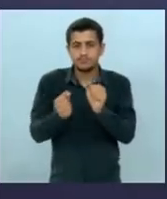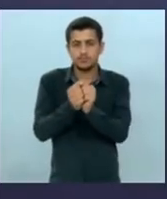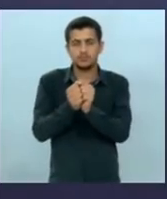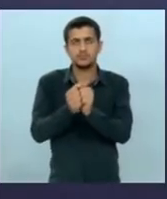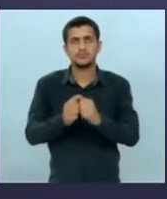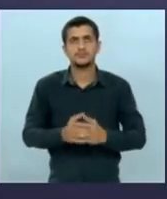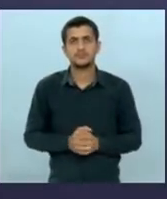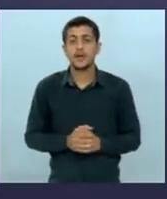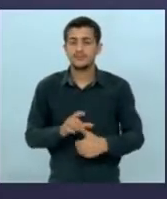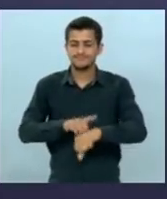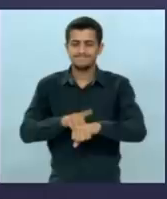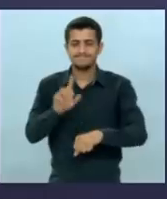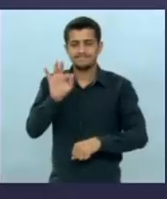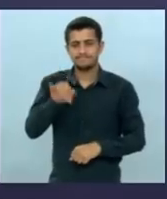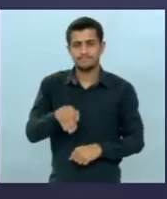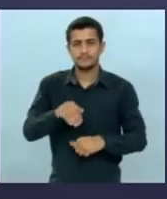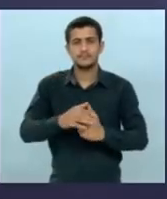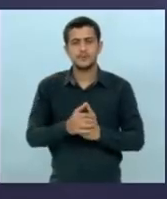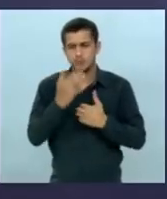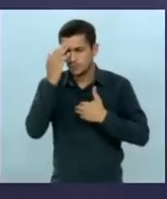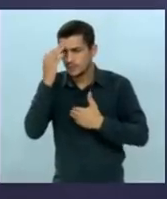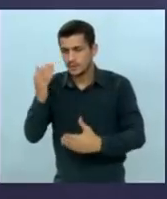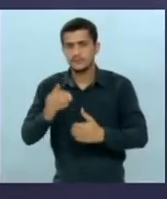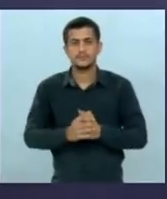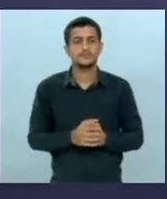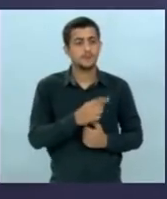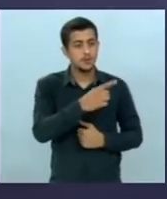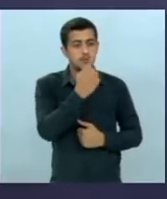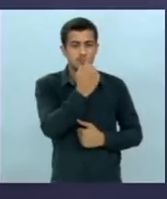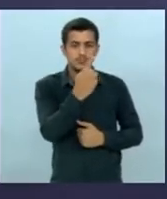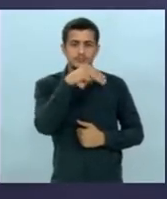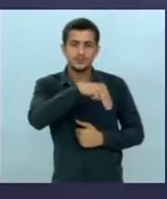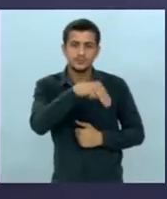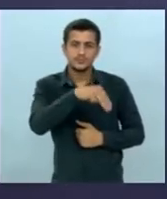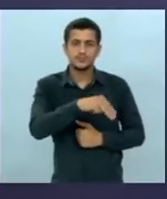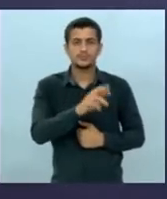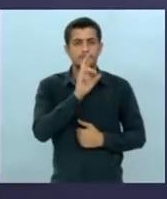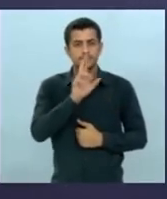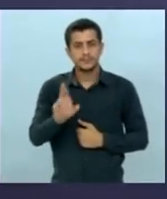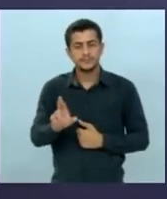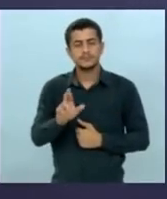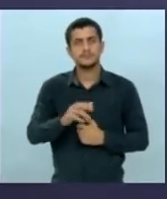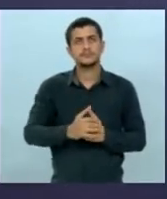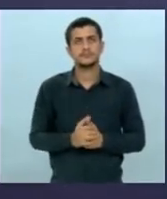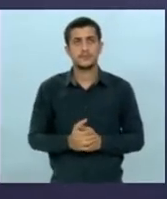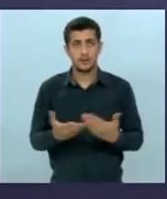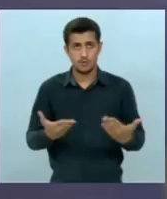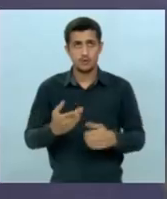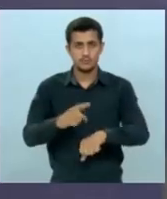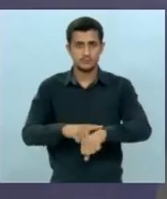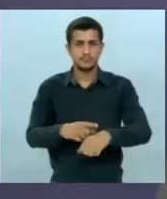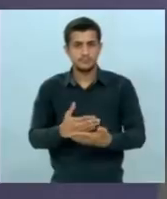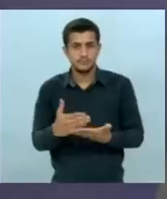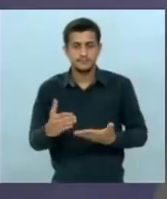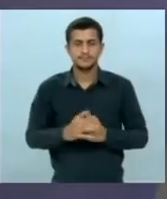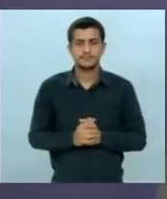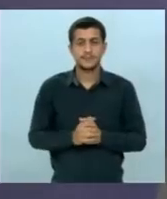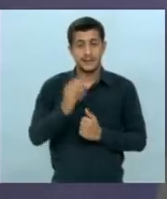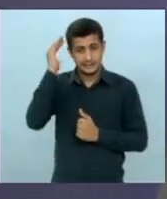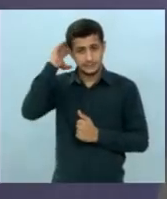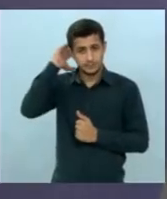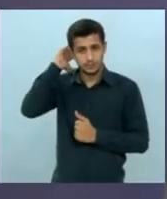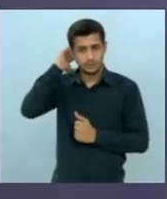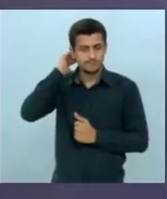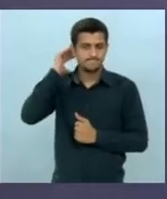ativo que O seu tempo acabou, candidato. Muito obrigada. E agora tem um minuto para a réplica contar a partir de agora. Azabuja, na